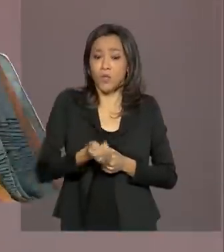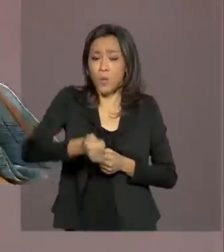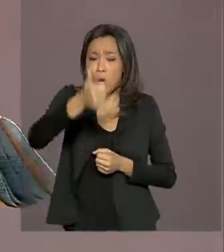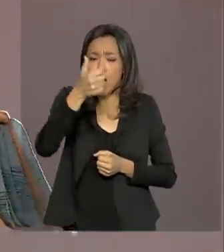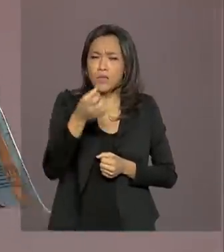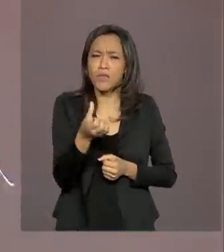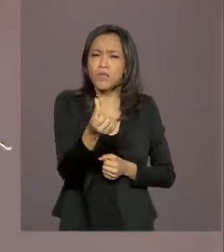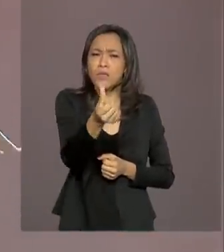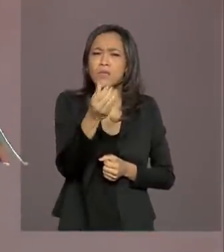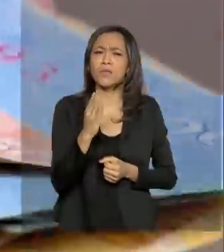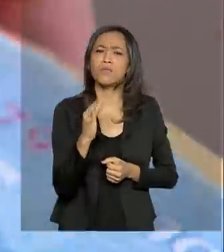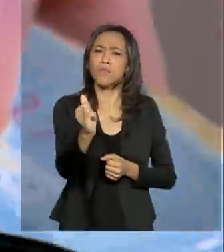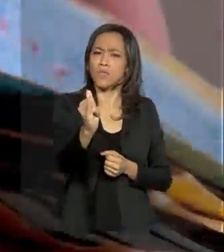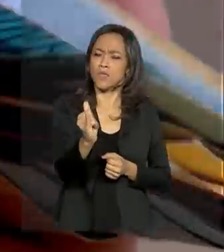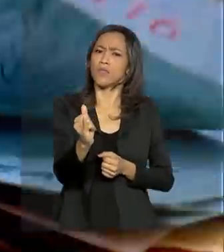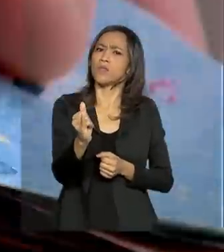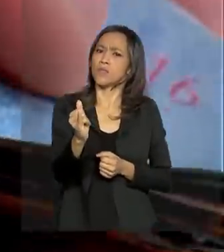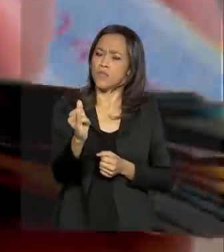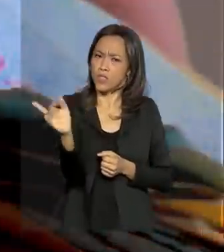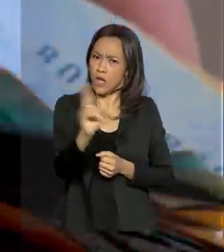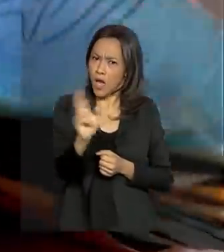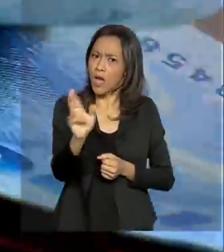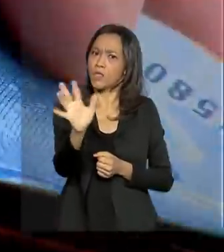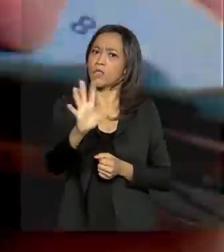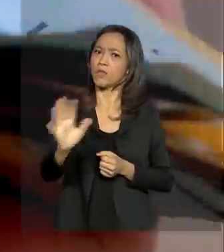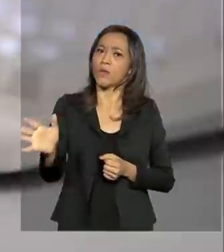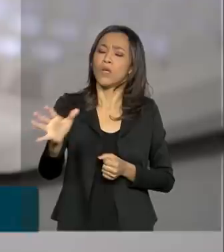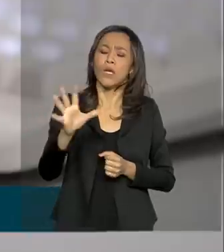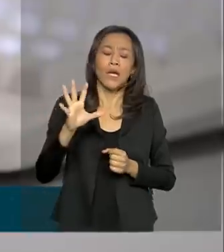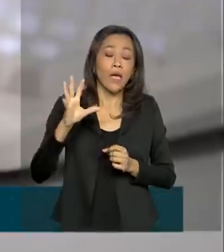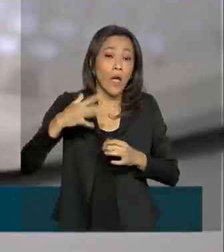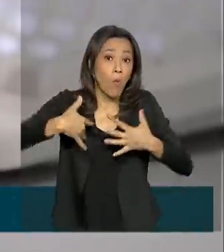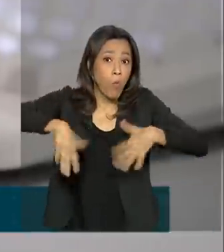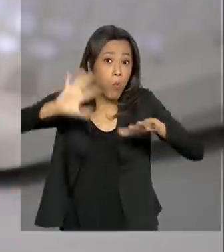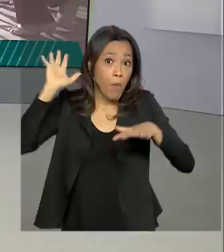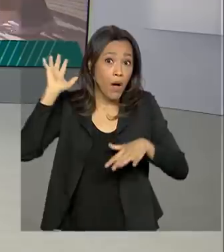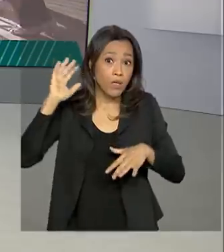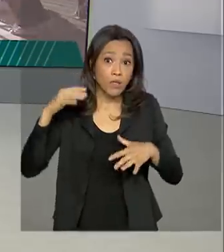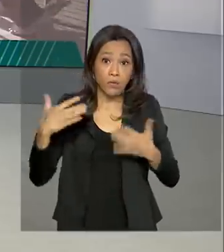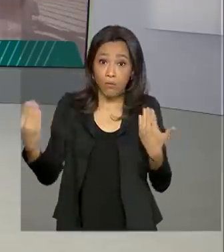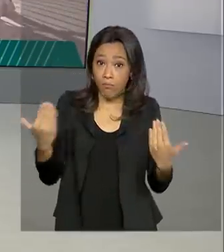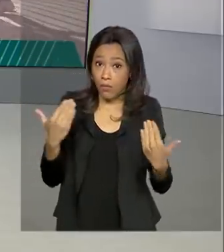bilhões de reais é o maior valor de todos os tempos.